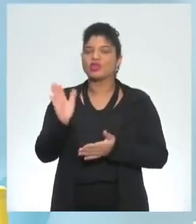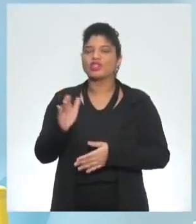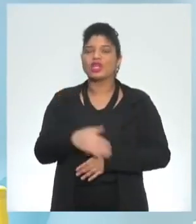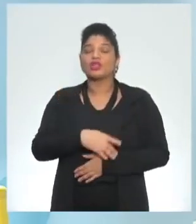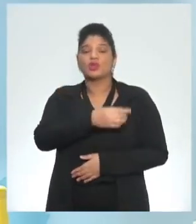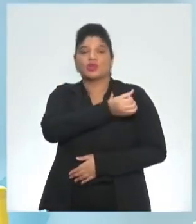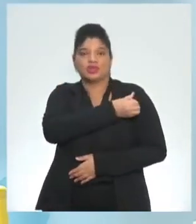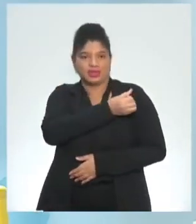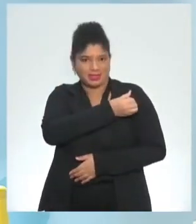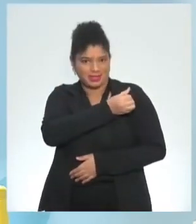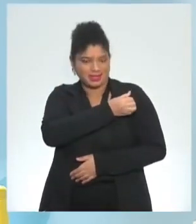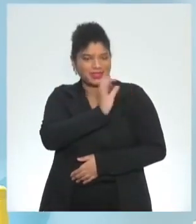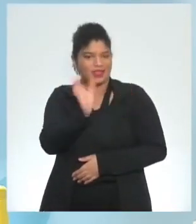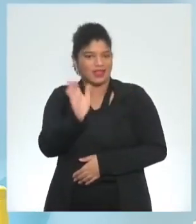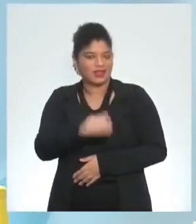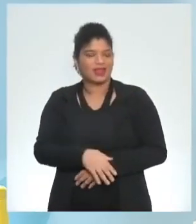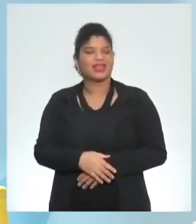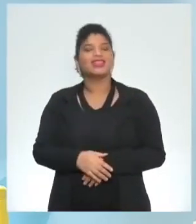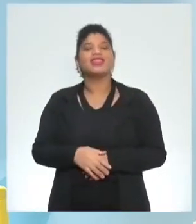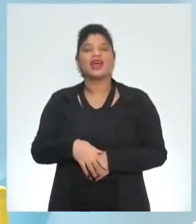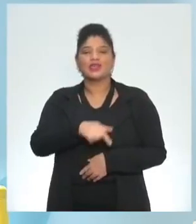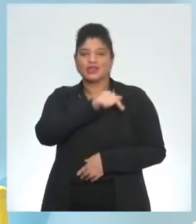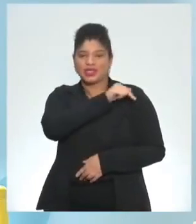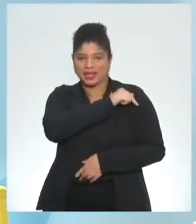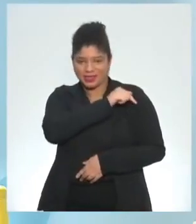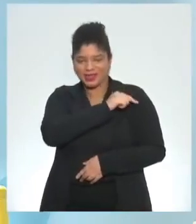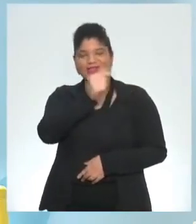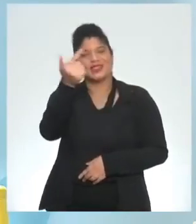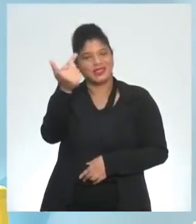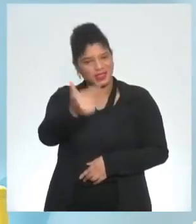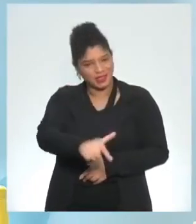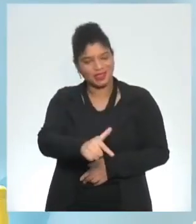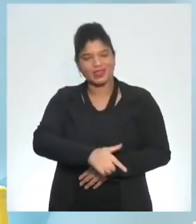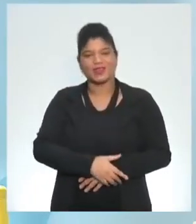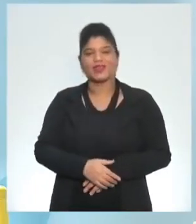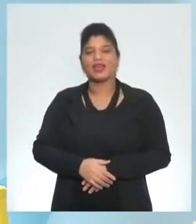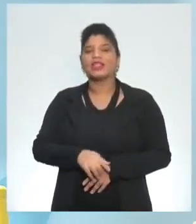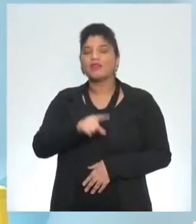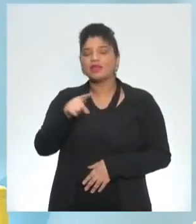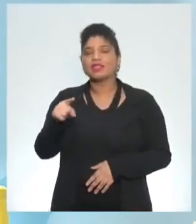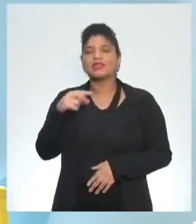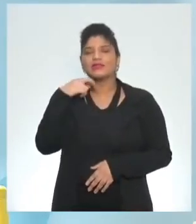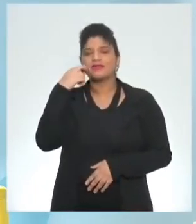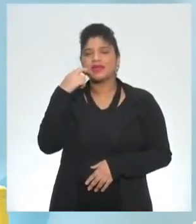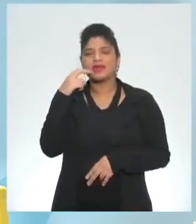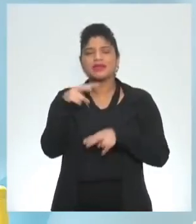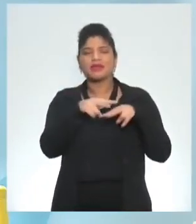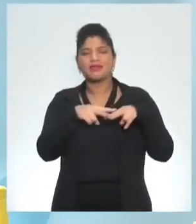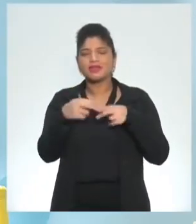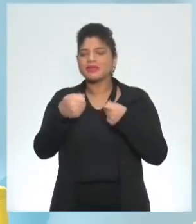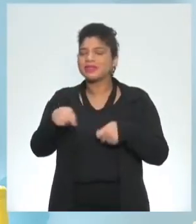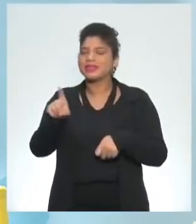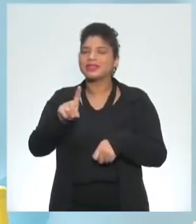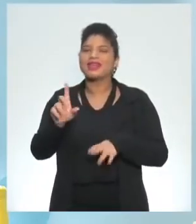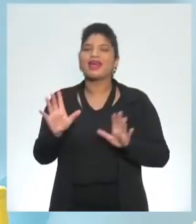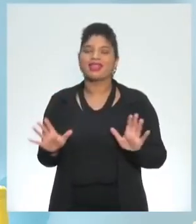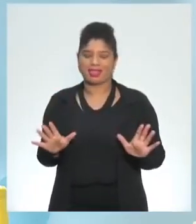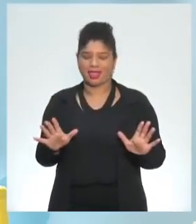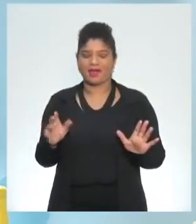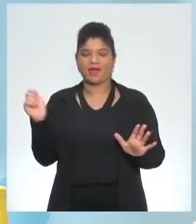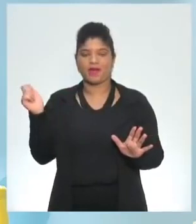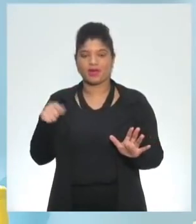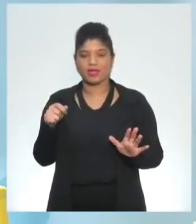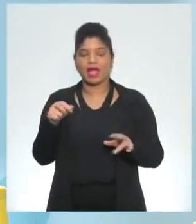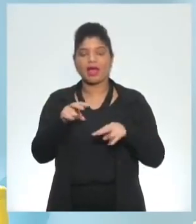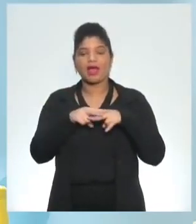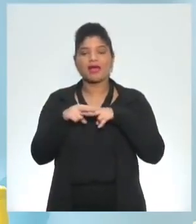ano também no sétimo ano a gente reviu então não tenha vergonha de revisar aí os anos anteriores tá vai lá e dá uma